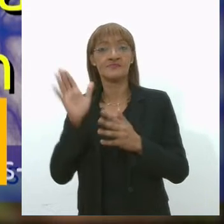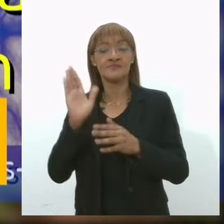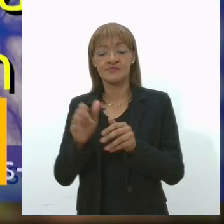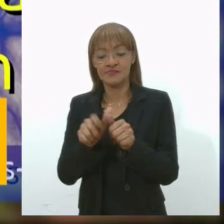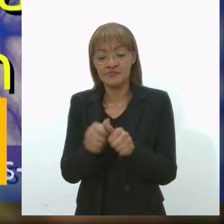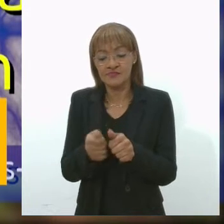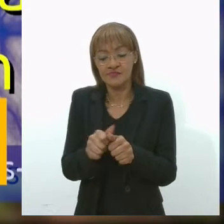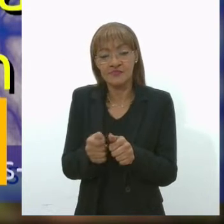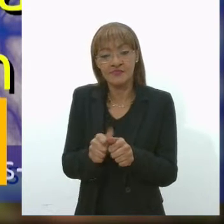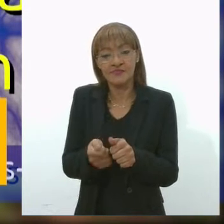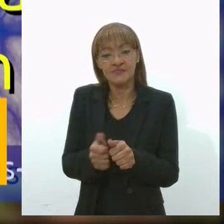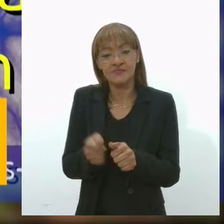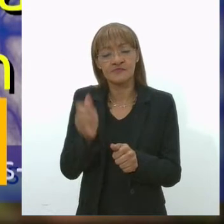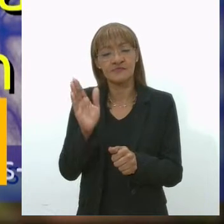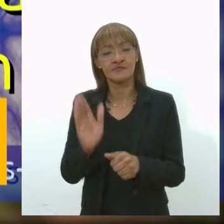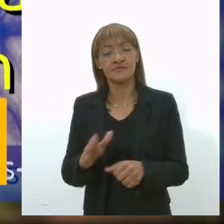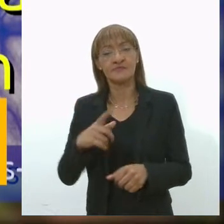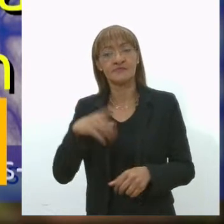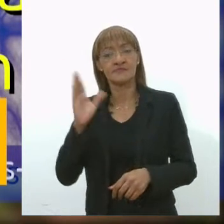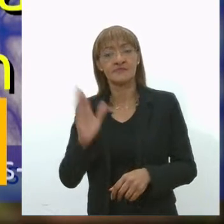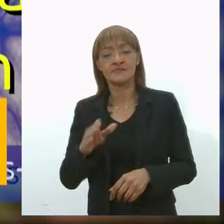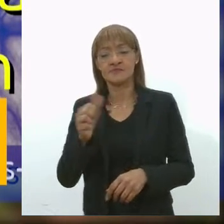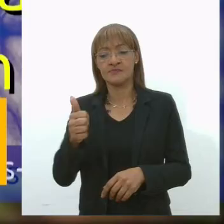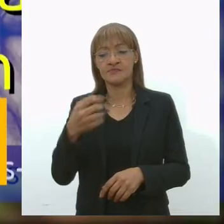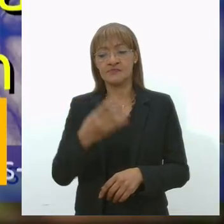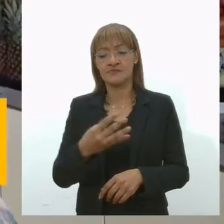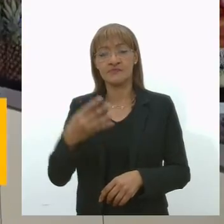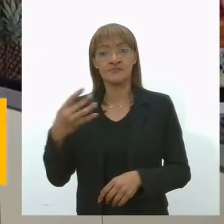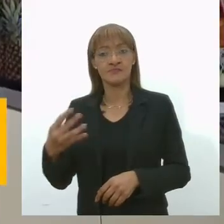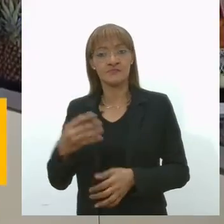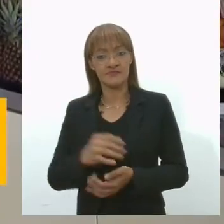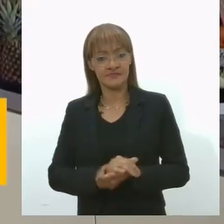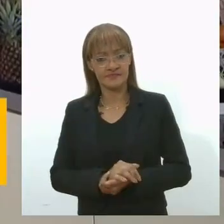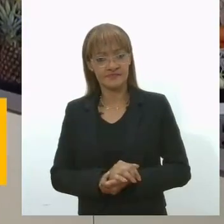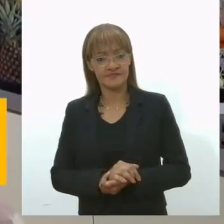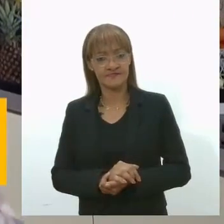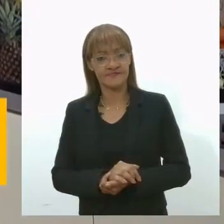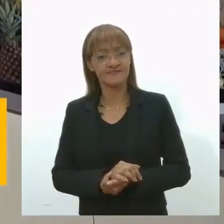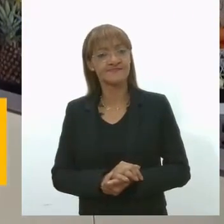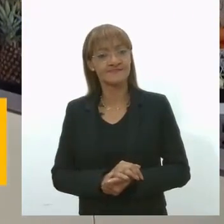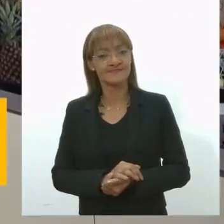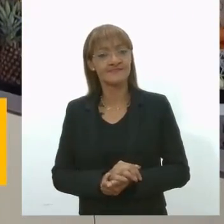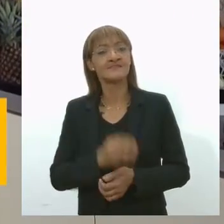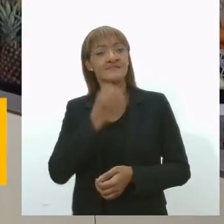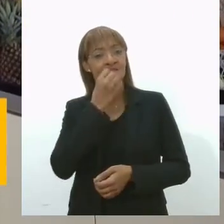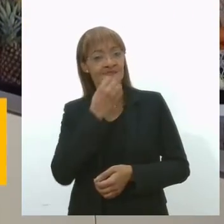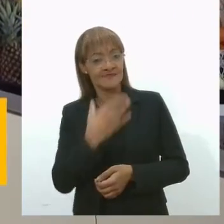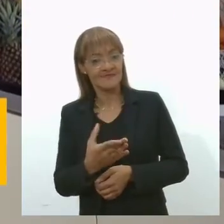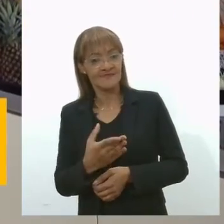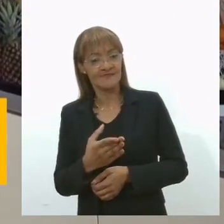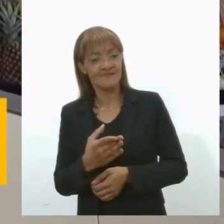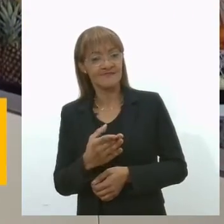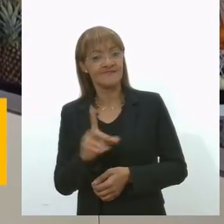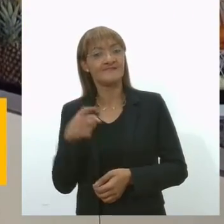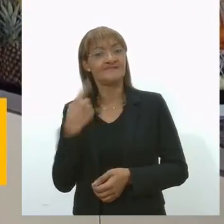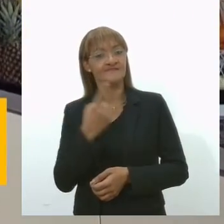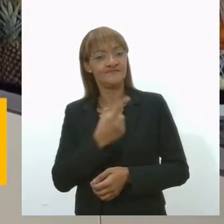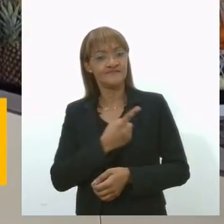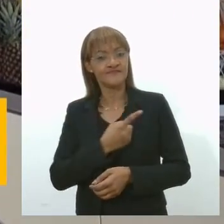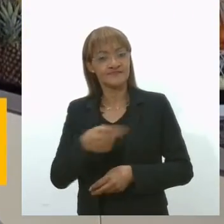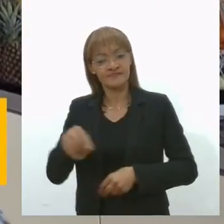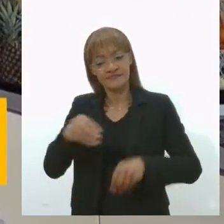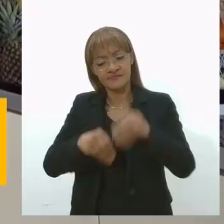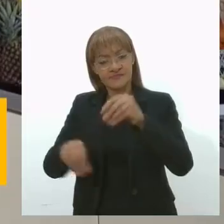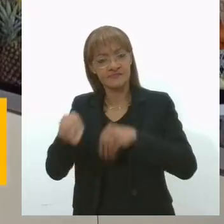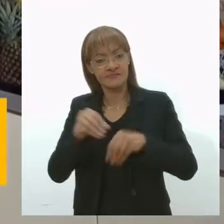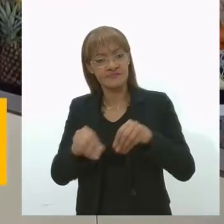o ano, foram colhidas 144 toneladas. A chuva foi boa e nós plantamos, toda a região plantou muito,